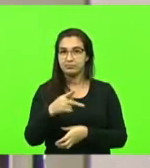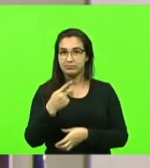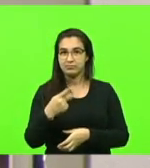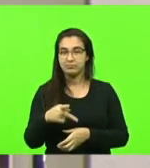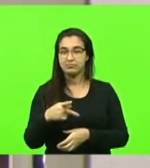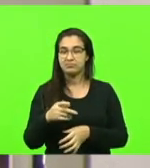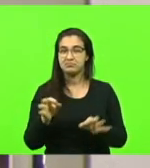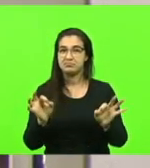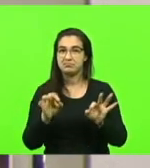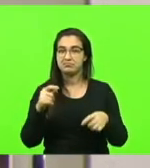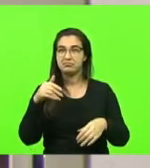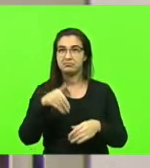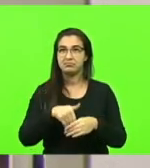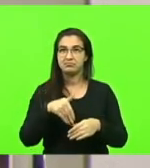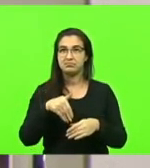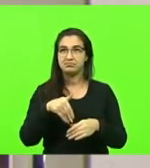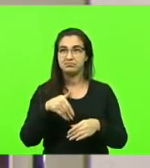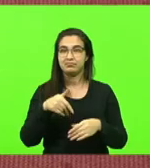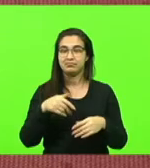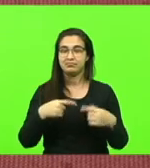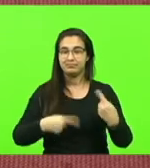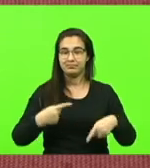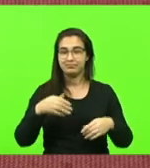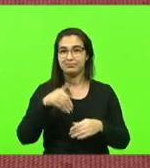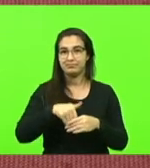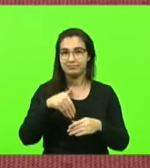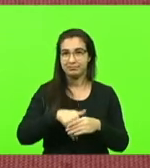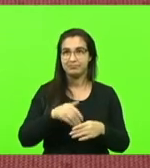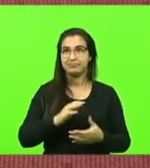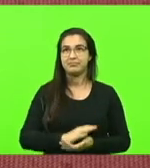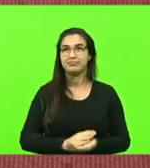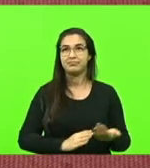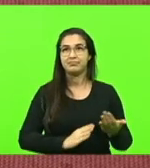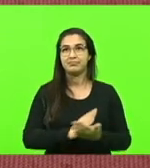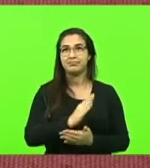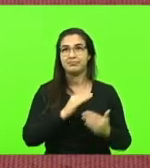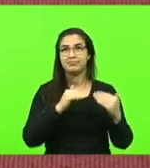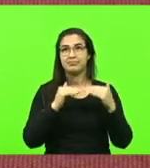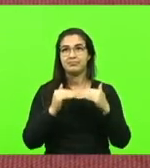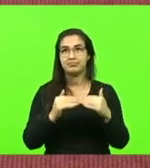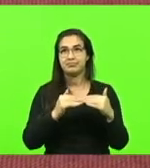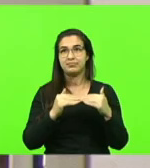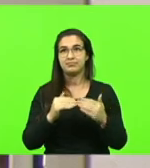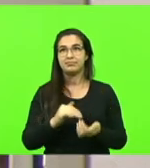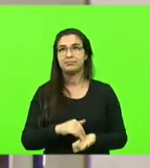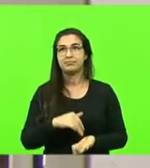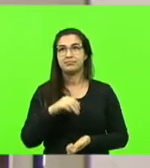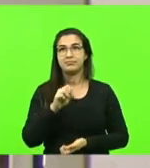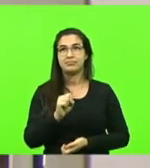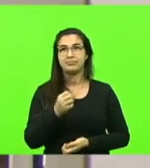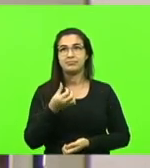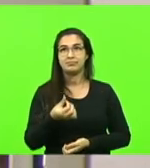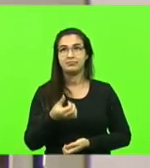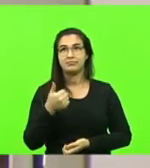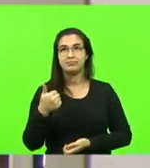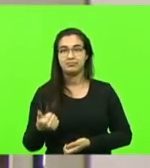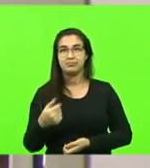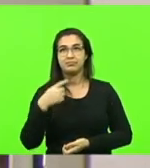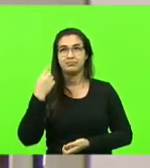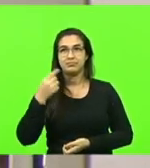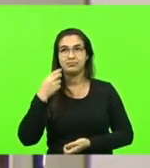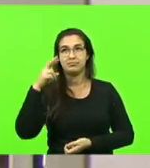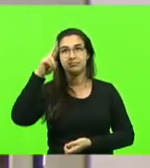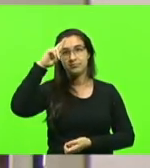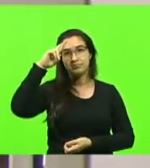havendo quem queira discutir, em votação. Deputados que aprovam, permaneça como se encontra. Aprovado por unanimidade. Moção 861, ator deputado Floriano,